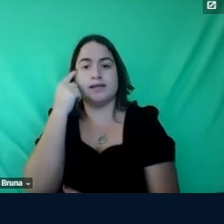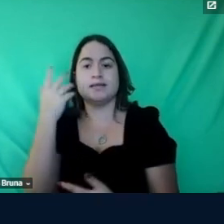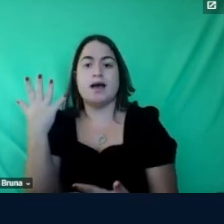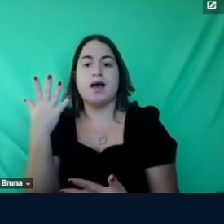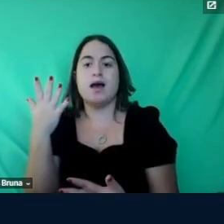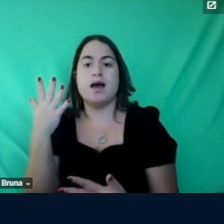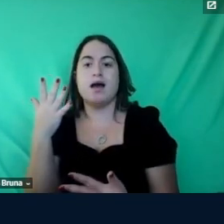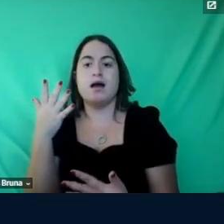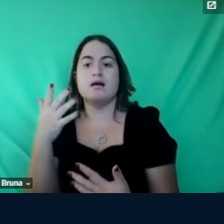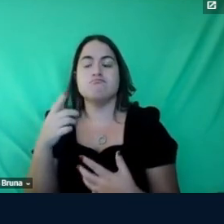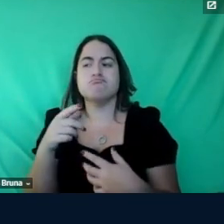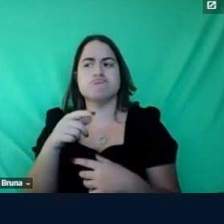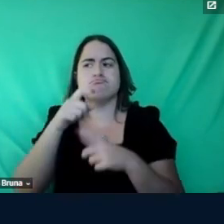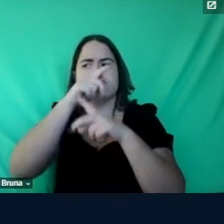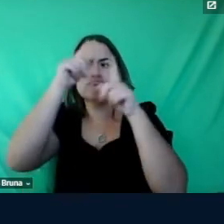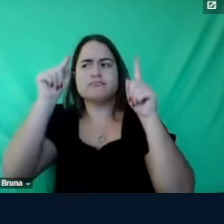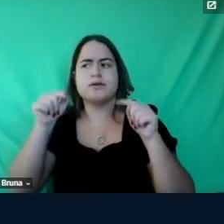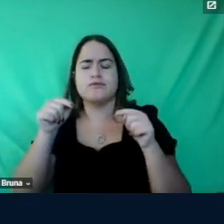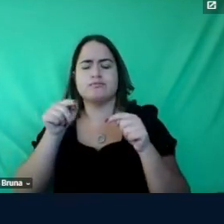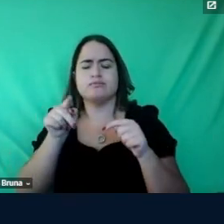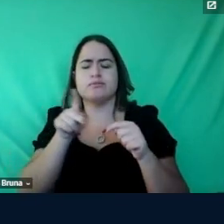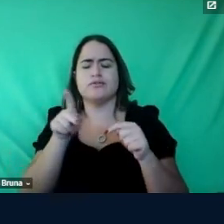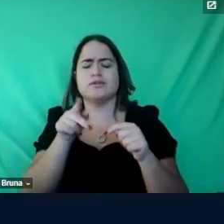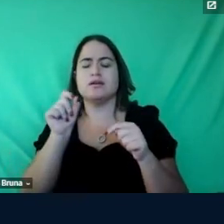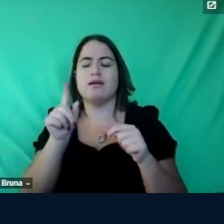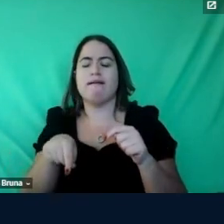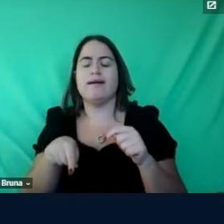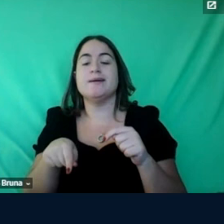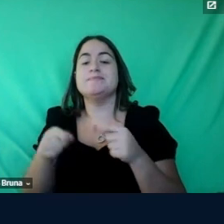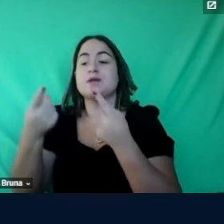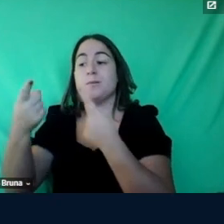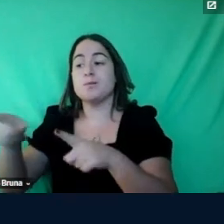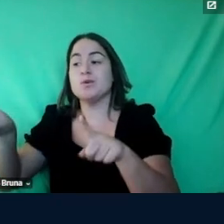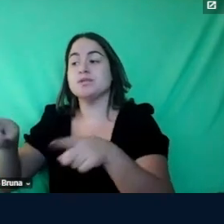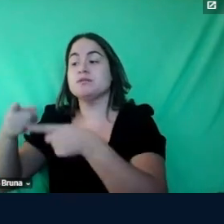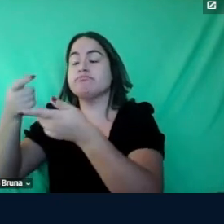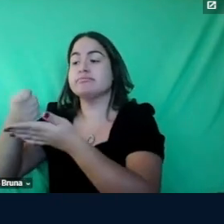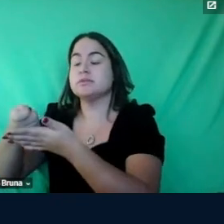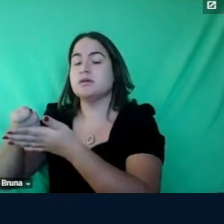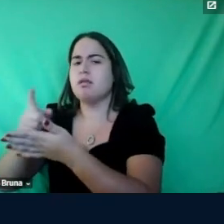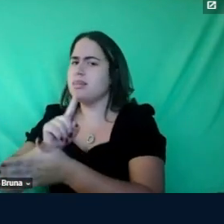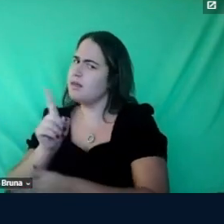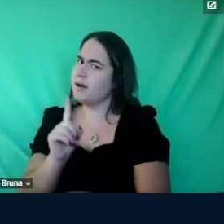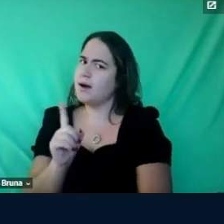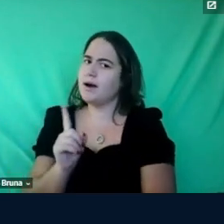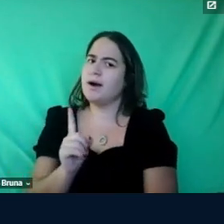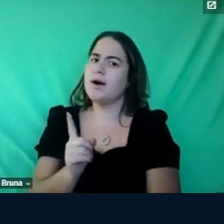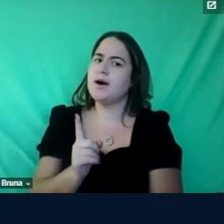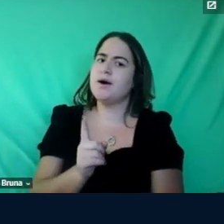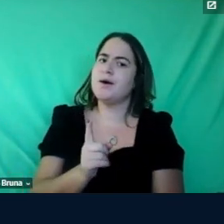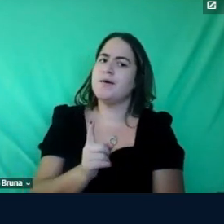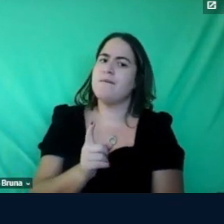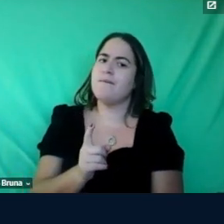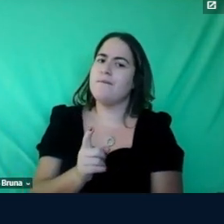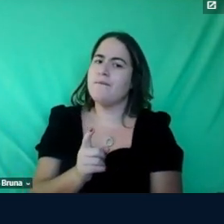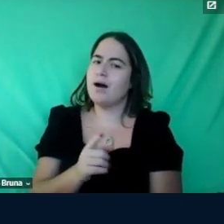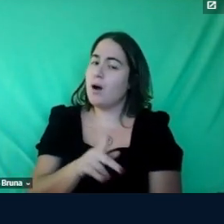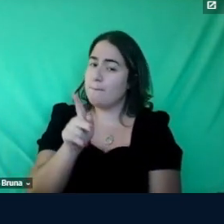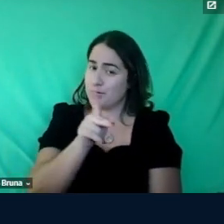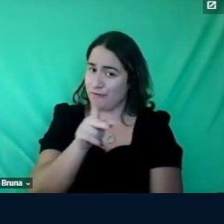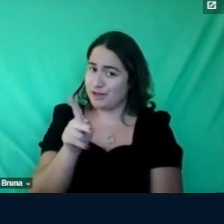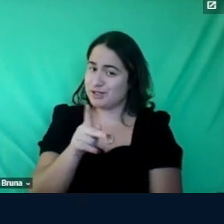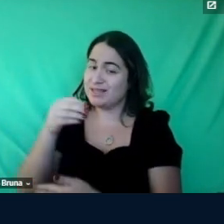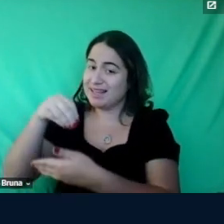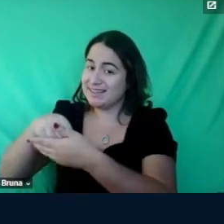professor quem é o maestro né mas ele diz que não que a figura do professor tá na música no